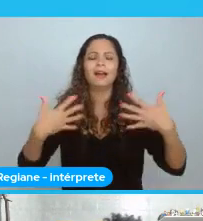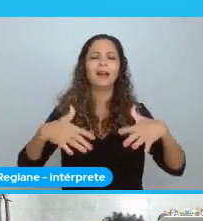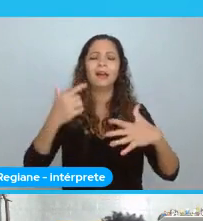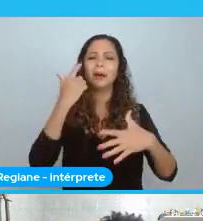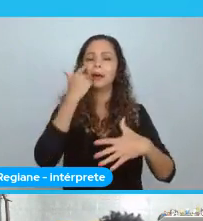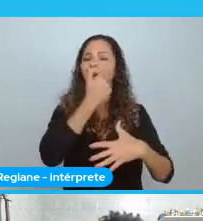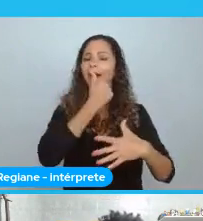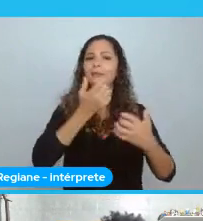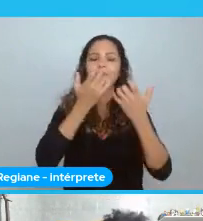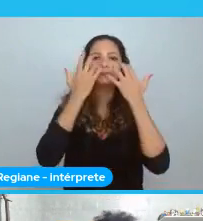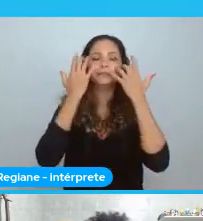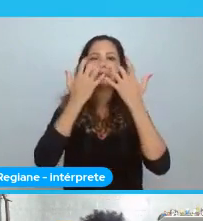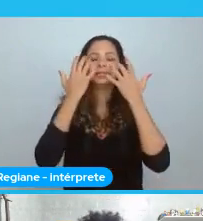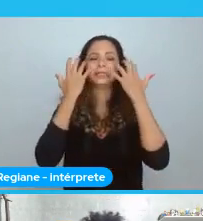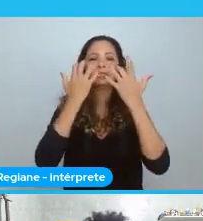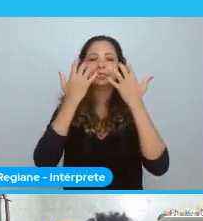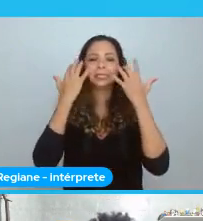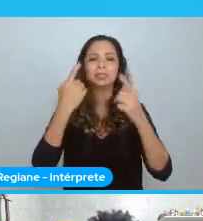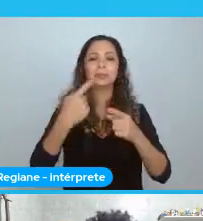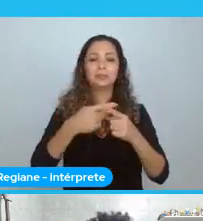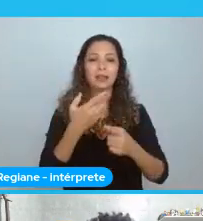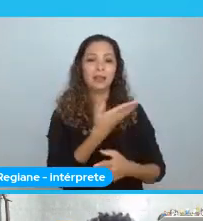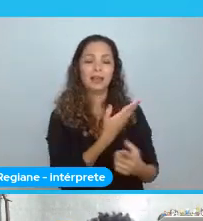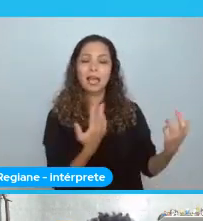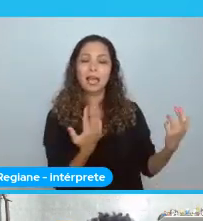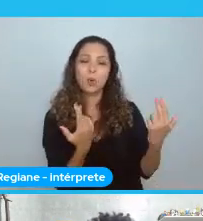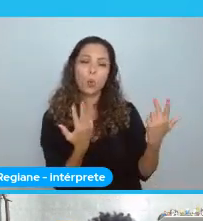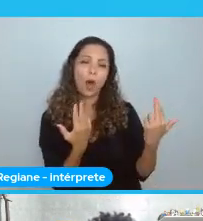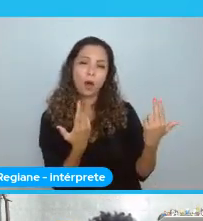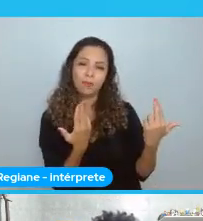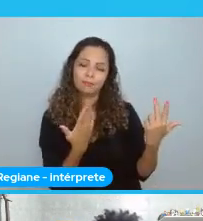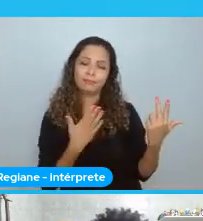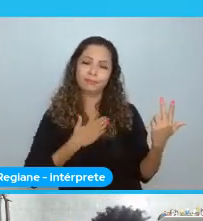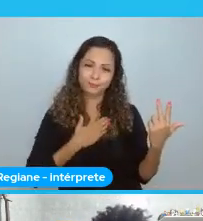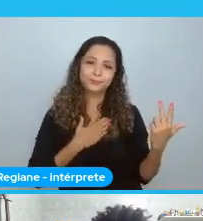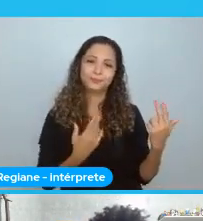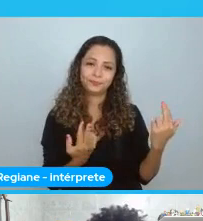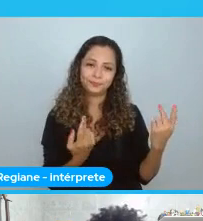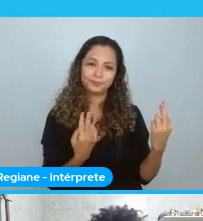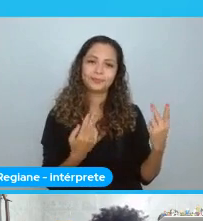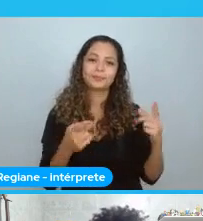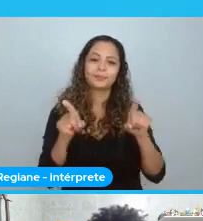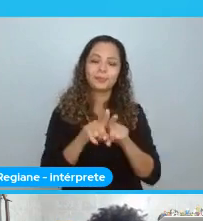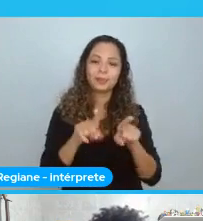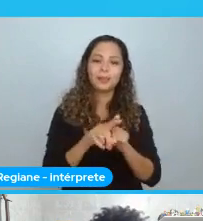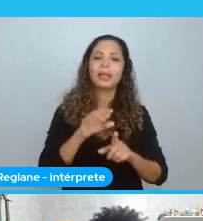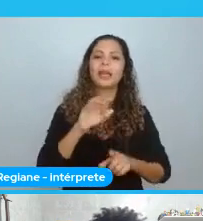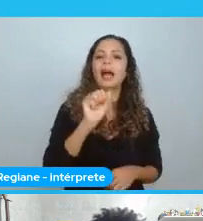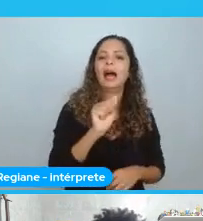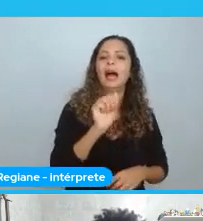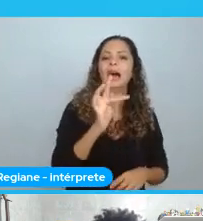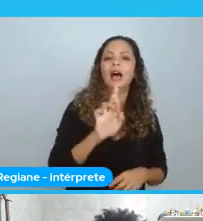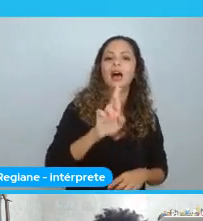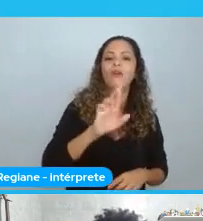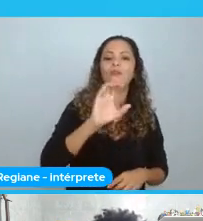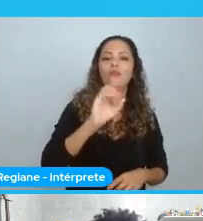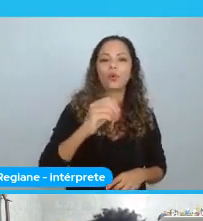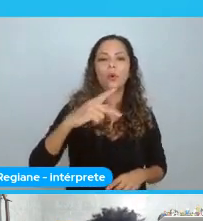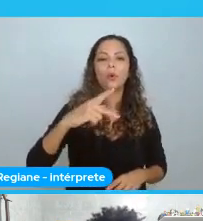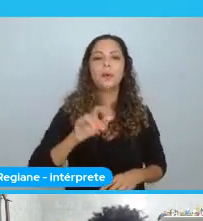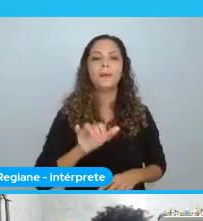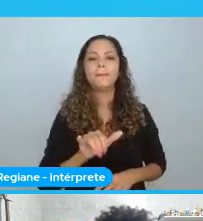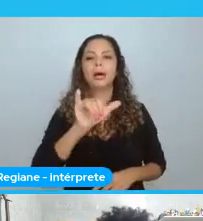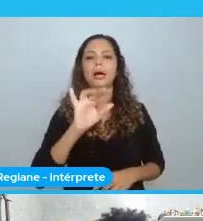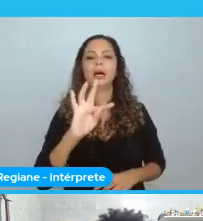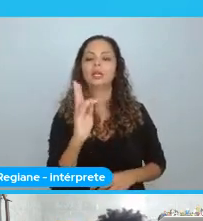por ela ser uma igual a mim. E aí, ela era da Afropython. Já, eu já acompanhava a Afropython há tempo. E eu